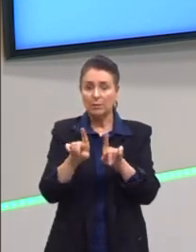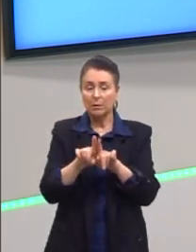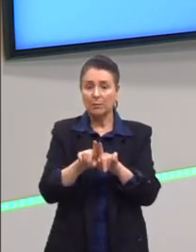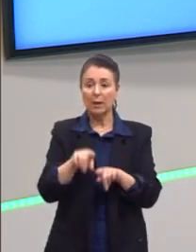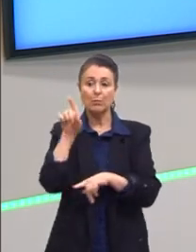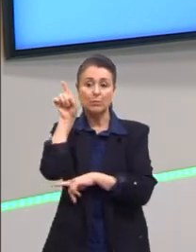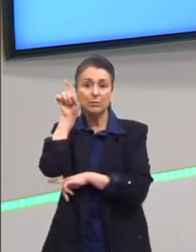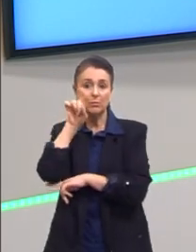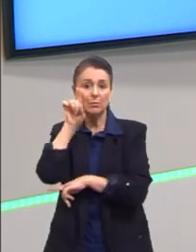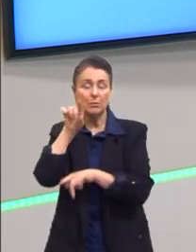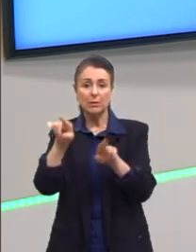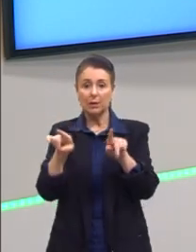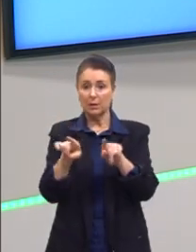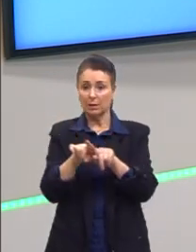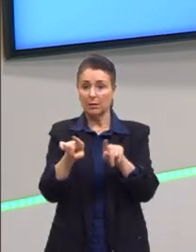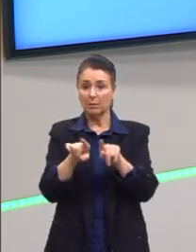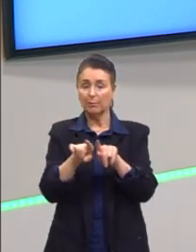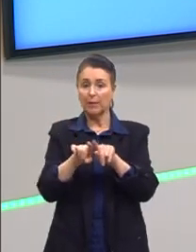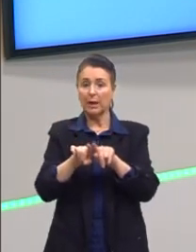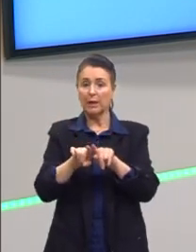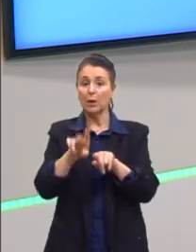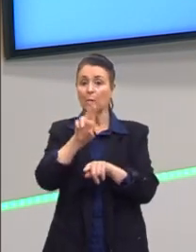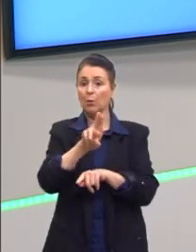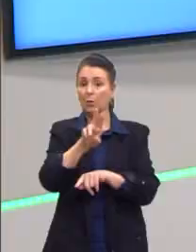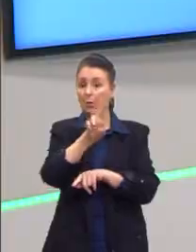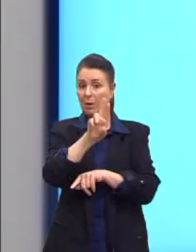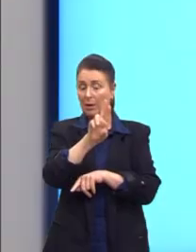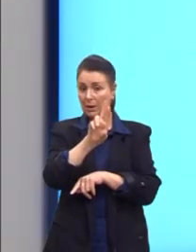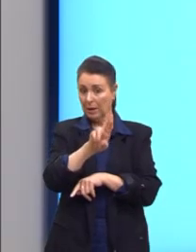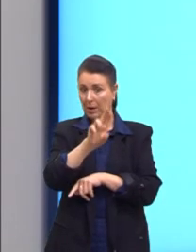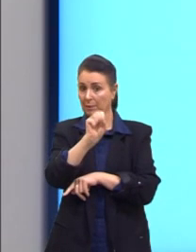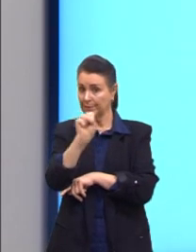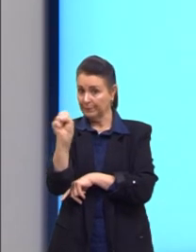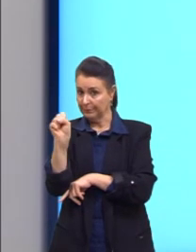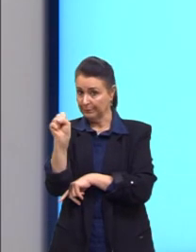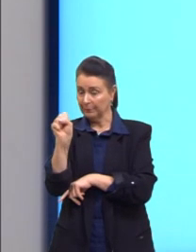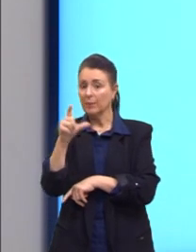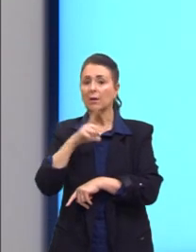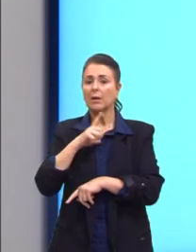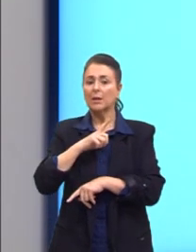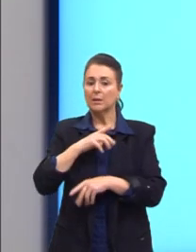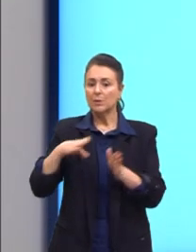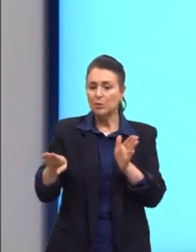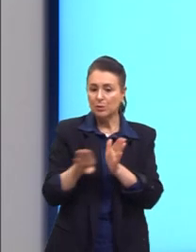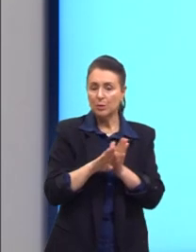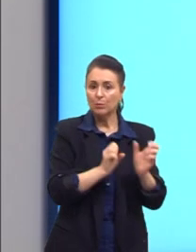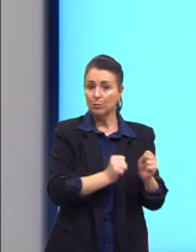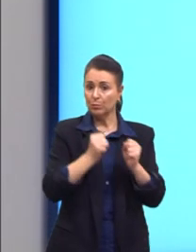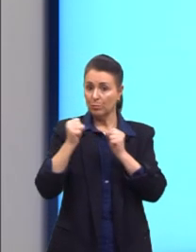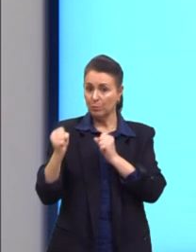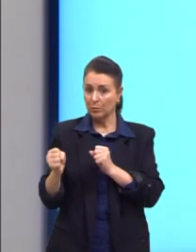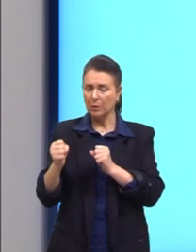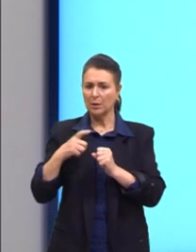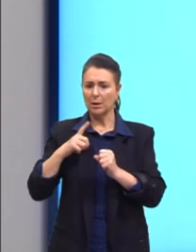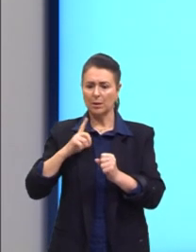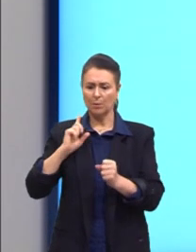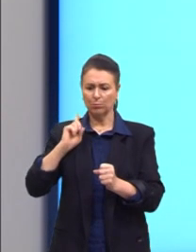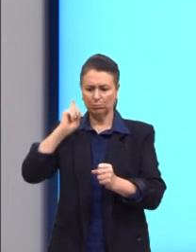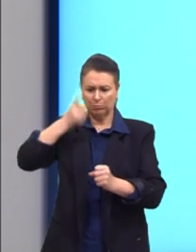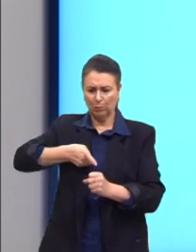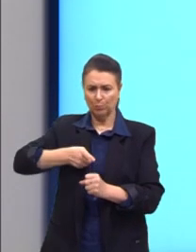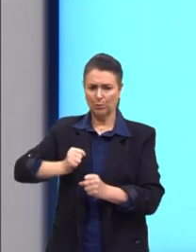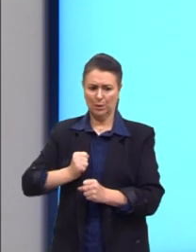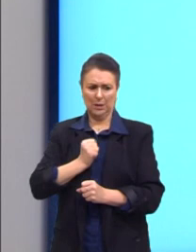dos Estados Unidos, como pelo lado soviético, chegando ao poder, e sendo regimes autoritários.